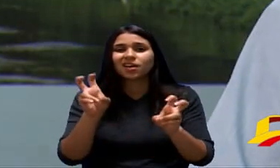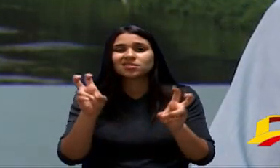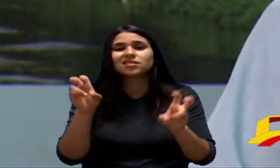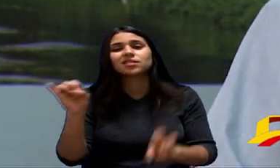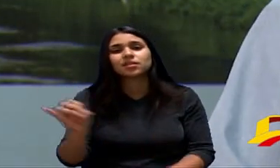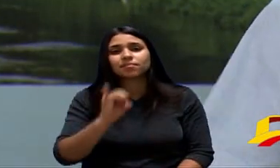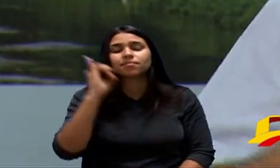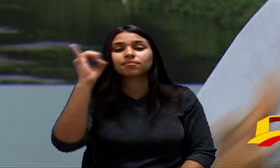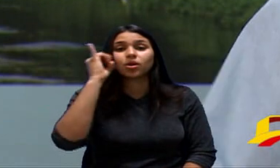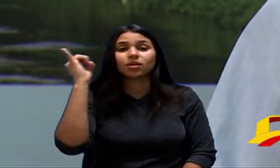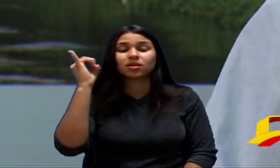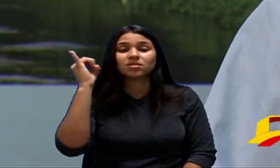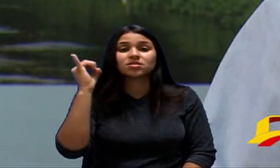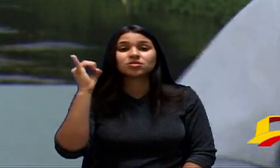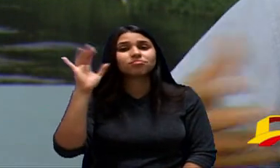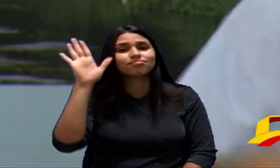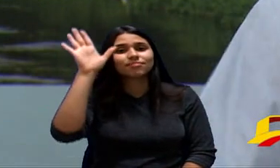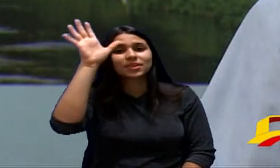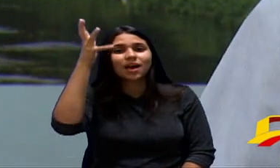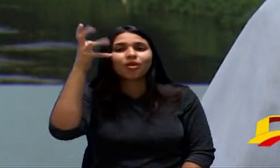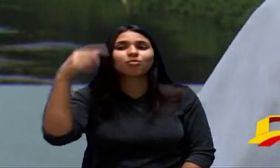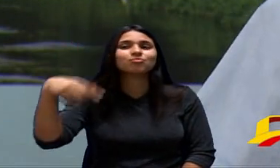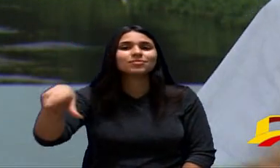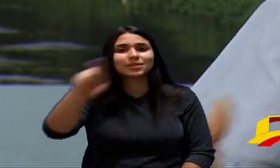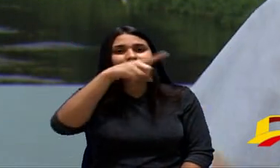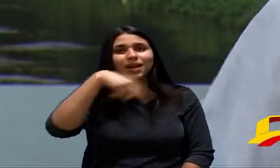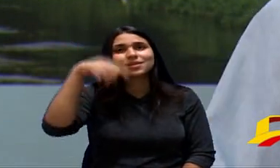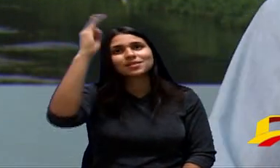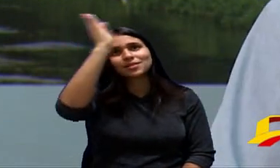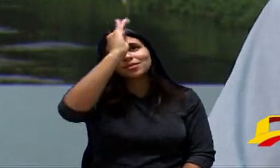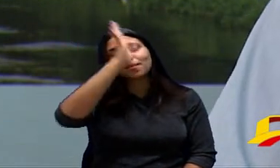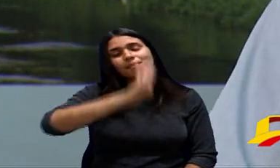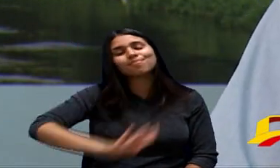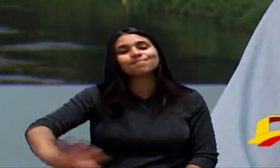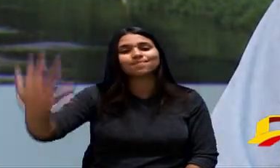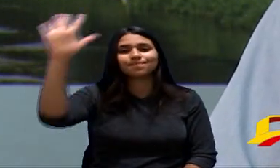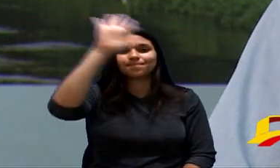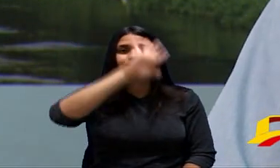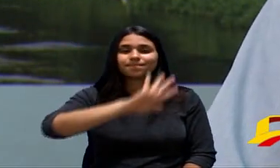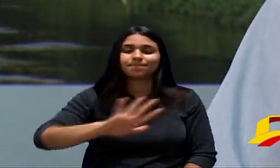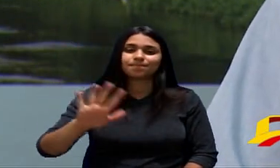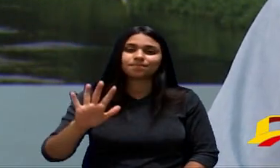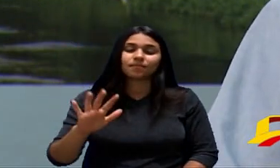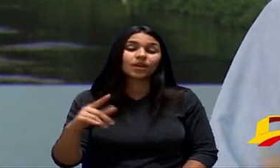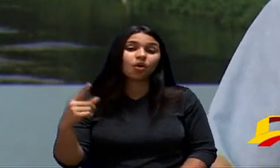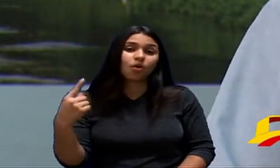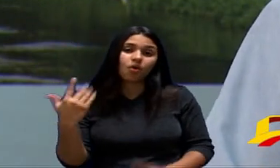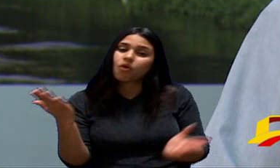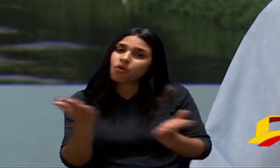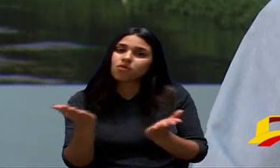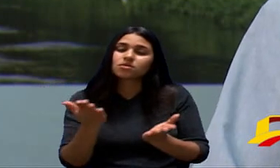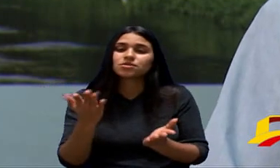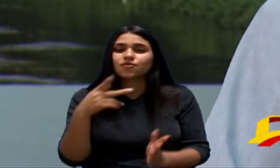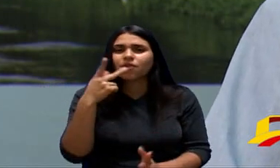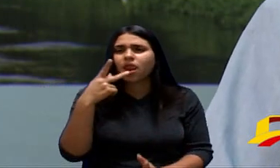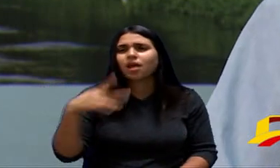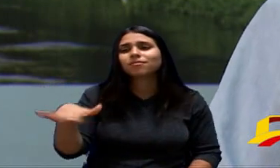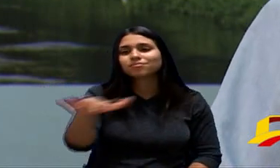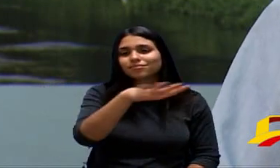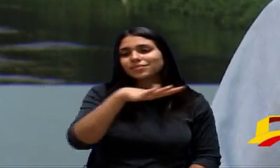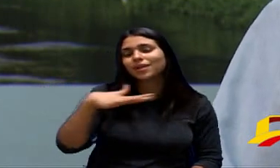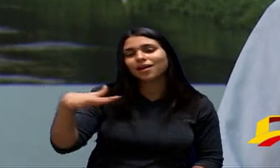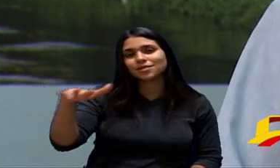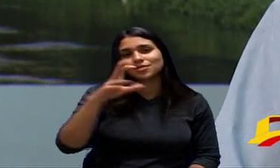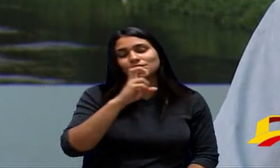Estamos Passando No Brasil Inteiro Mas Mas Hoje Estamos Falando Da Da Nossa Região Que Já Foi Falado